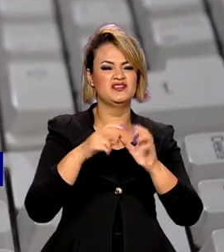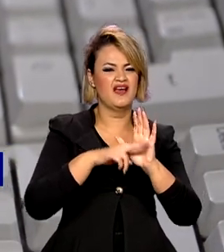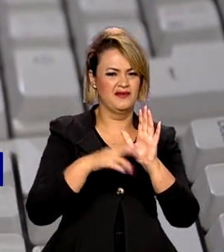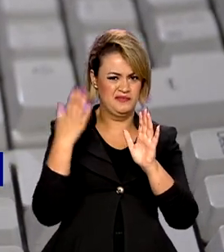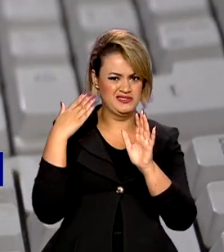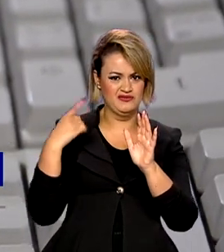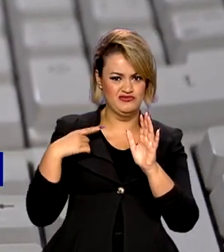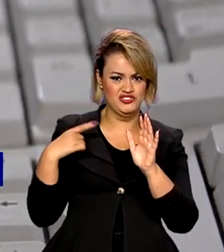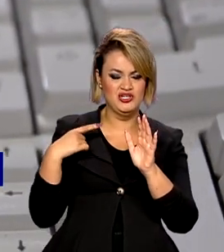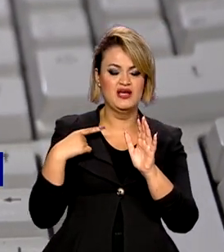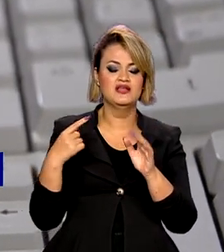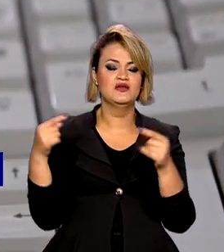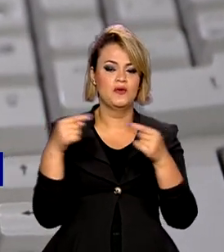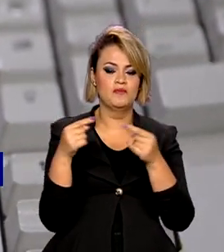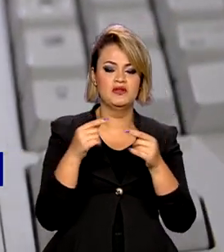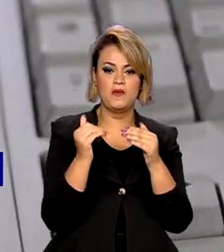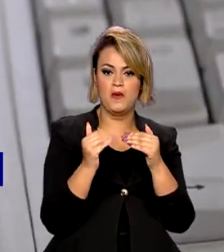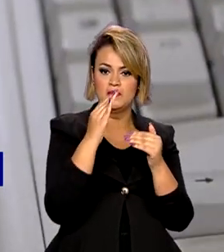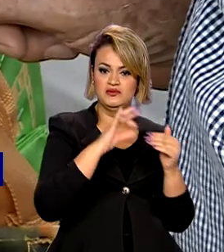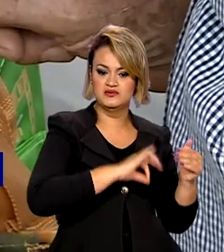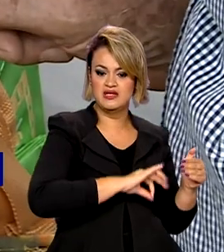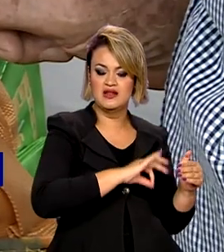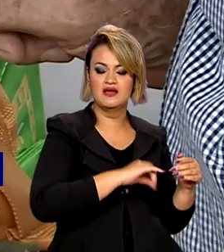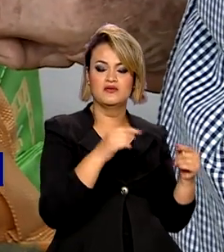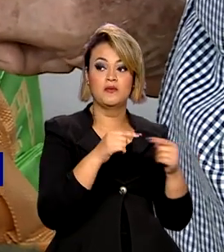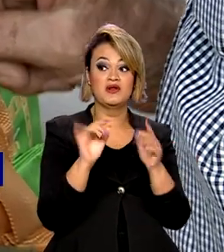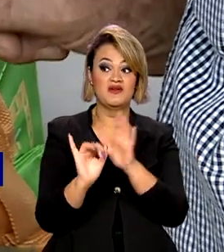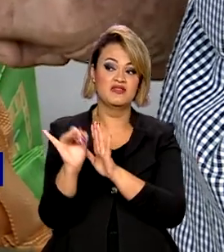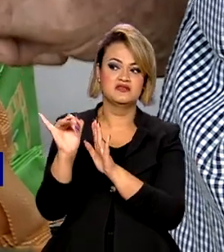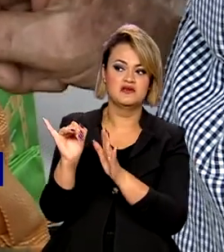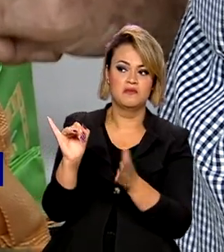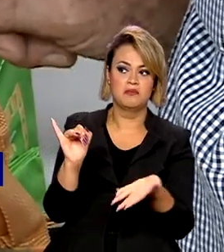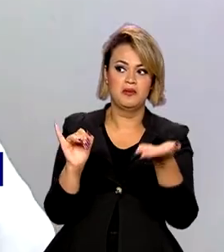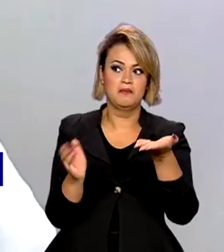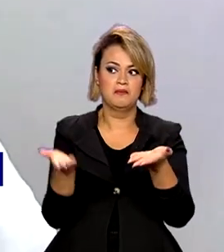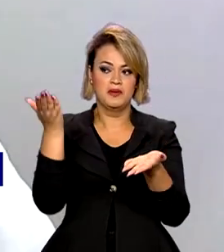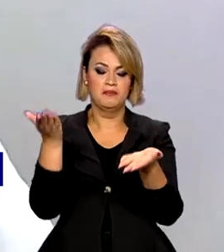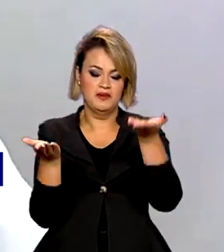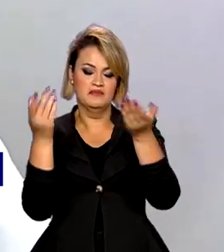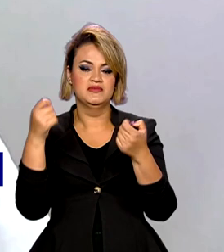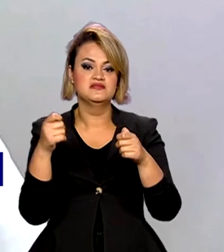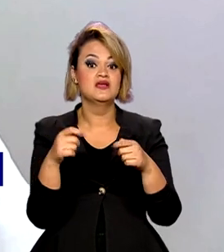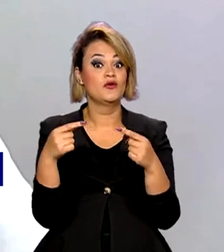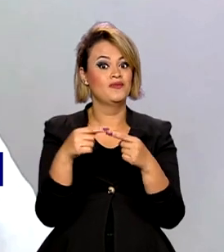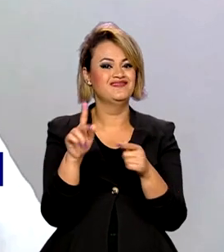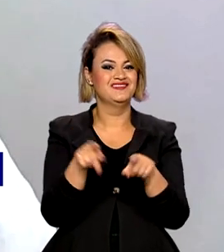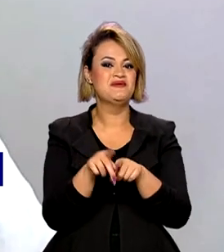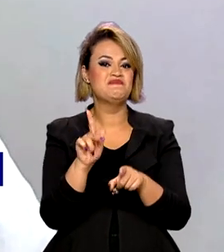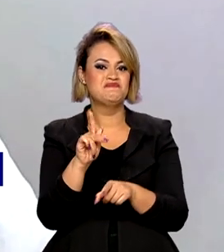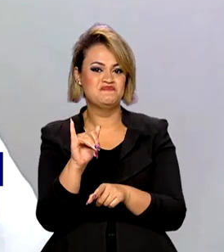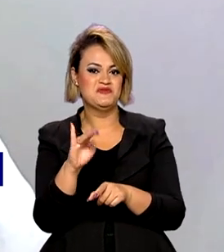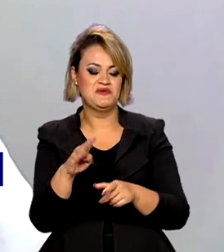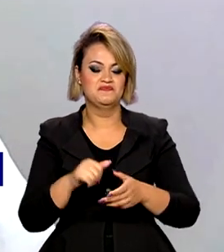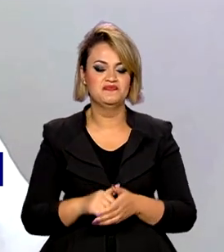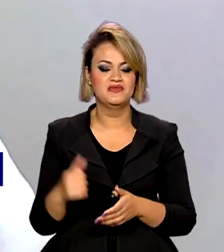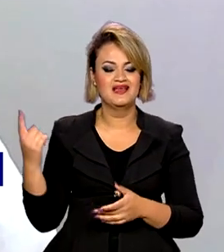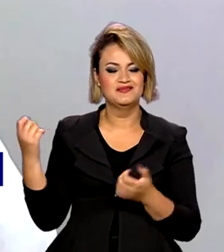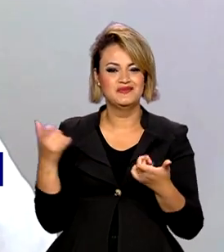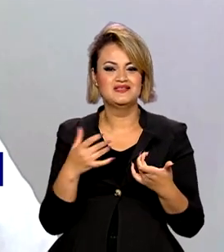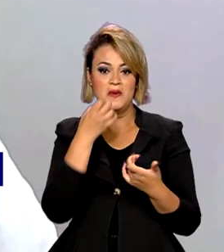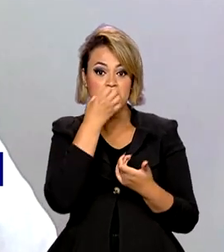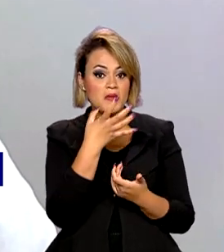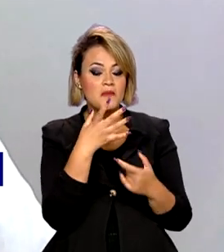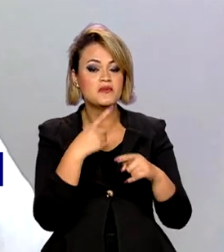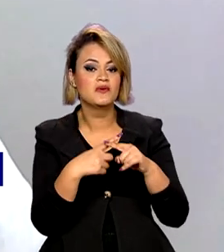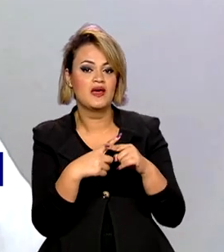antiga, que atrelava o aumento do salário mínimo à inflação e ao PIB. Com isso, não só o empregado que vai